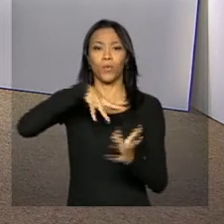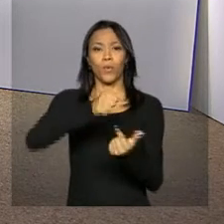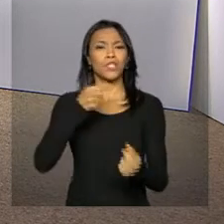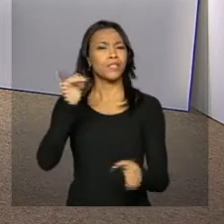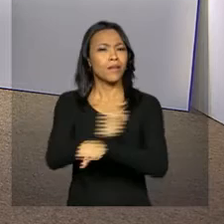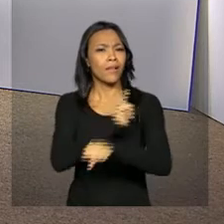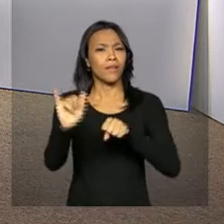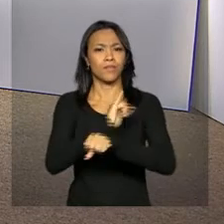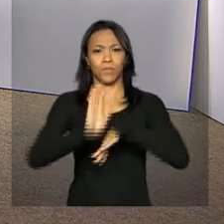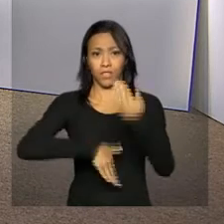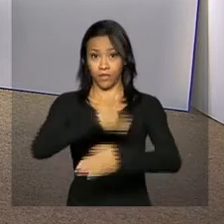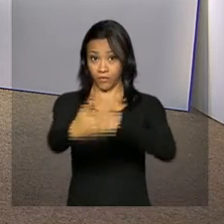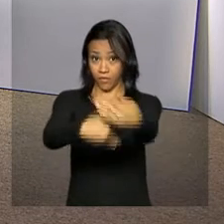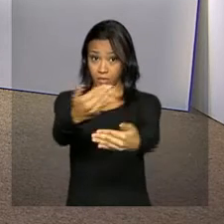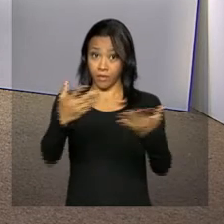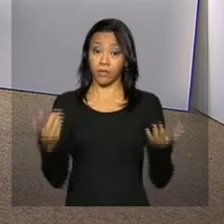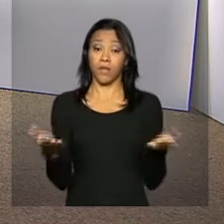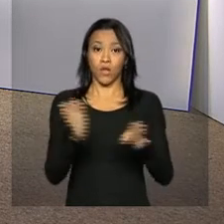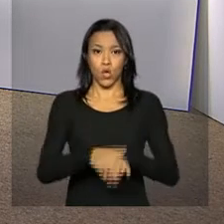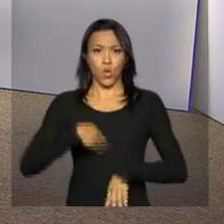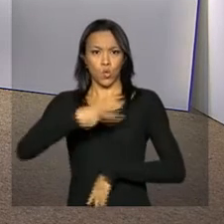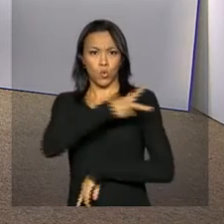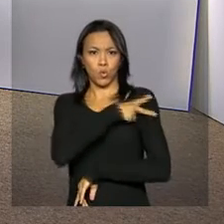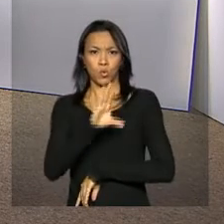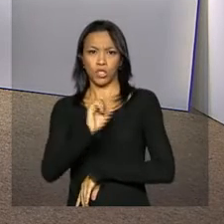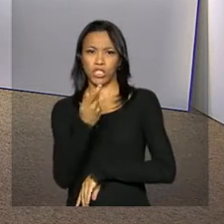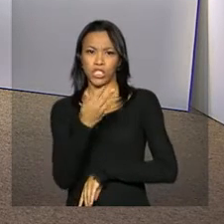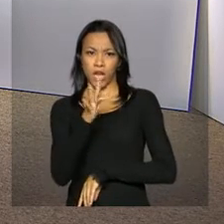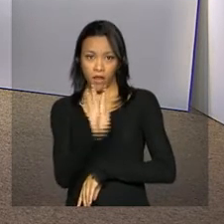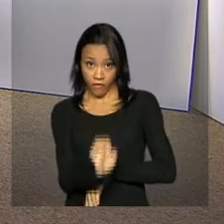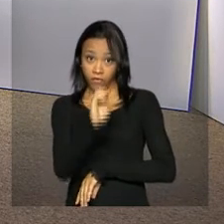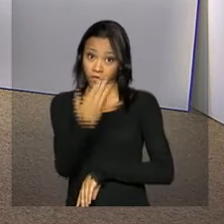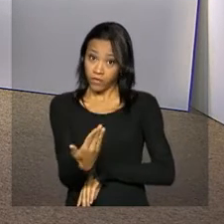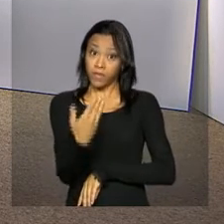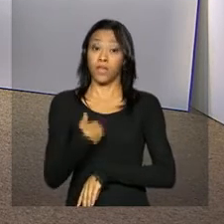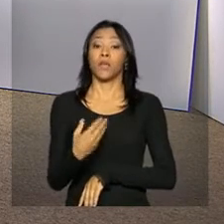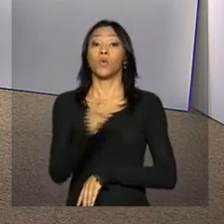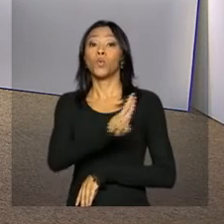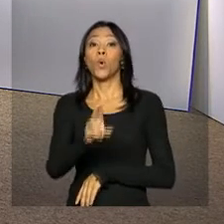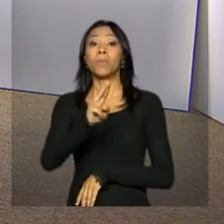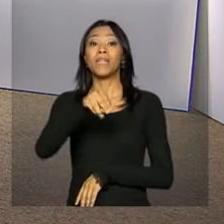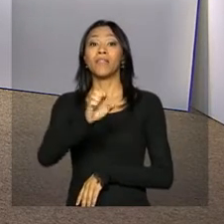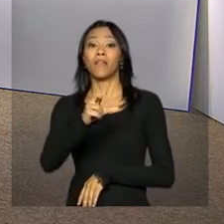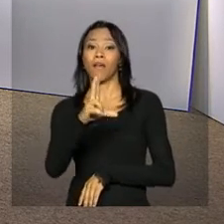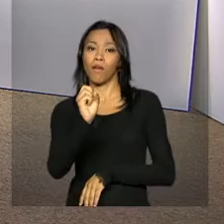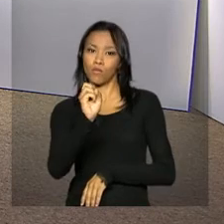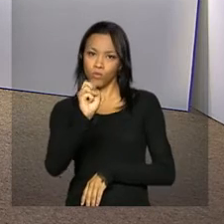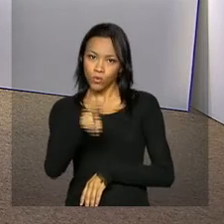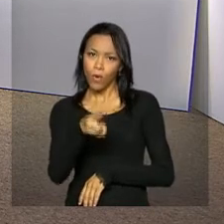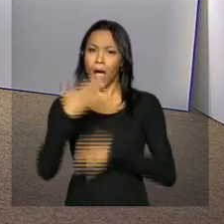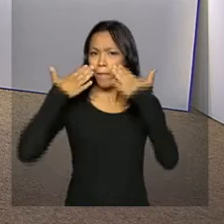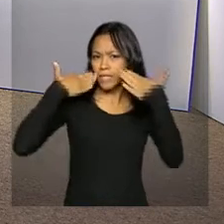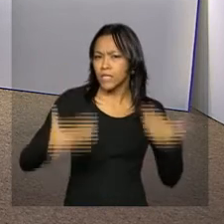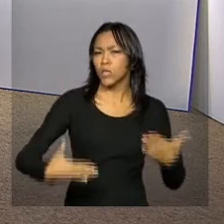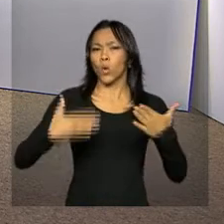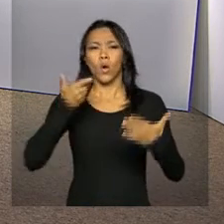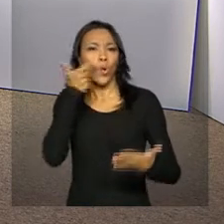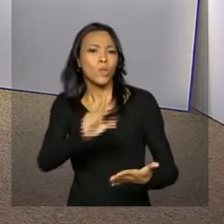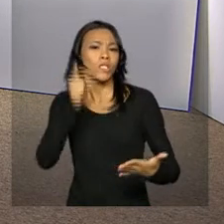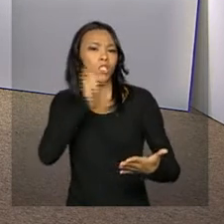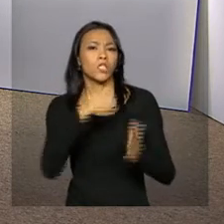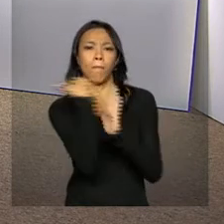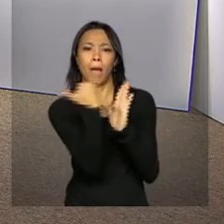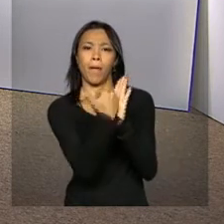crescimento. O chefe da Delegação Brasileira, o ministro da Fazenda, Nelson Barbosa, apresentou os avanços conquistados